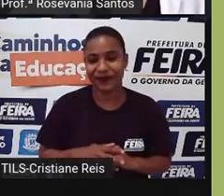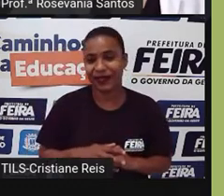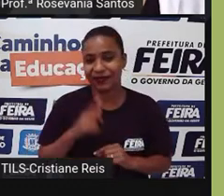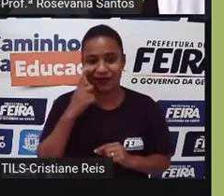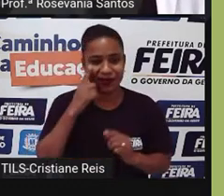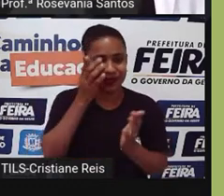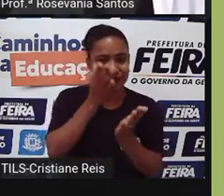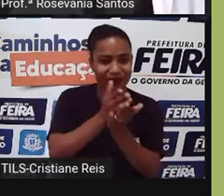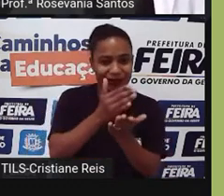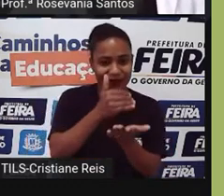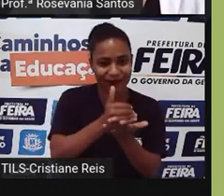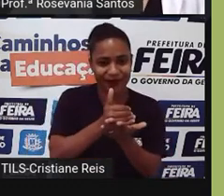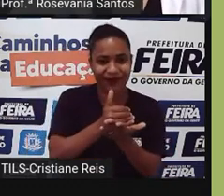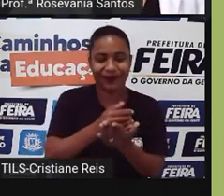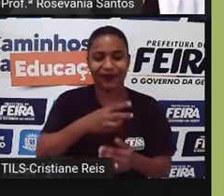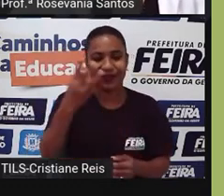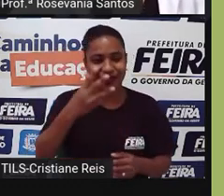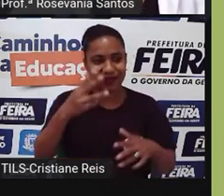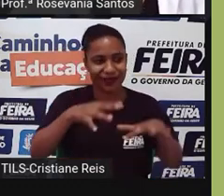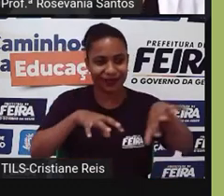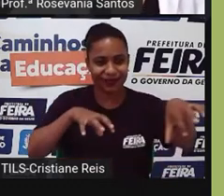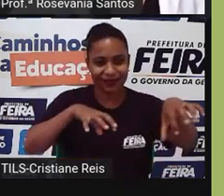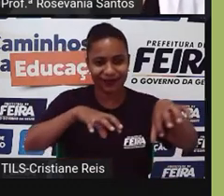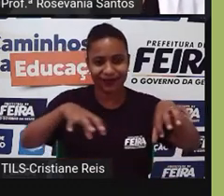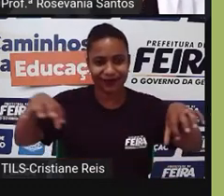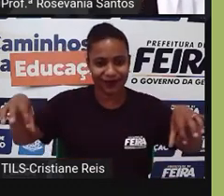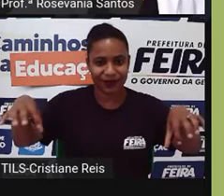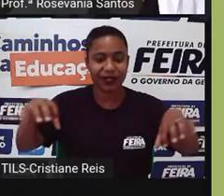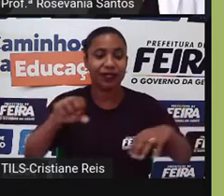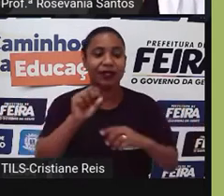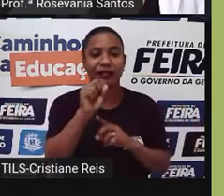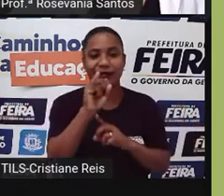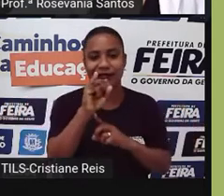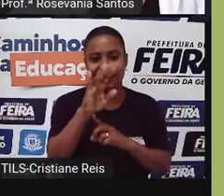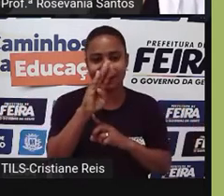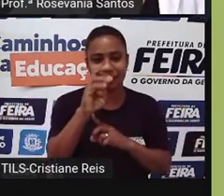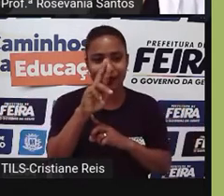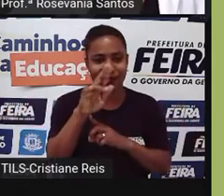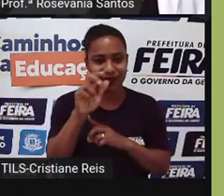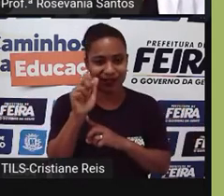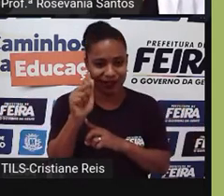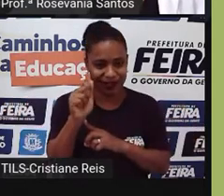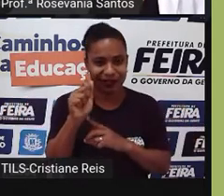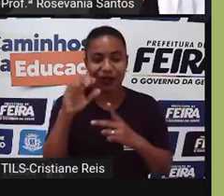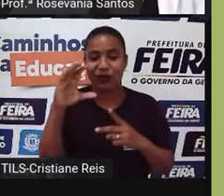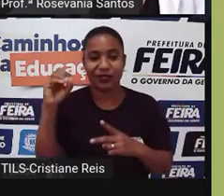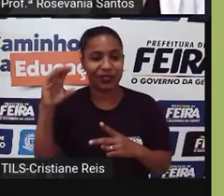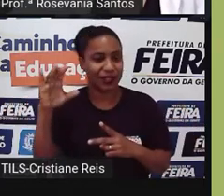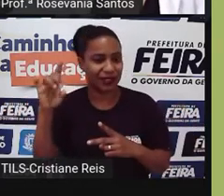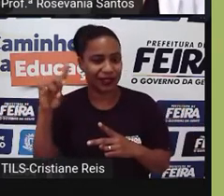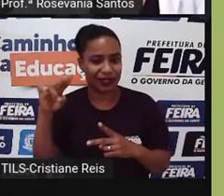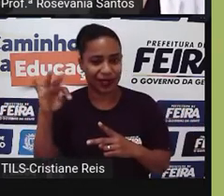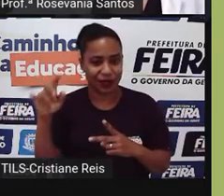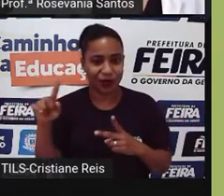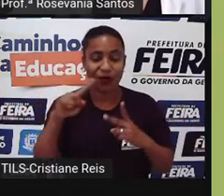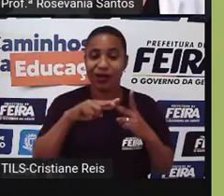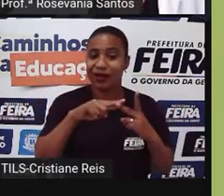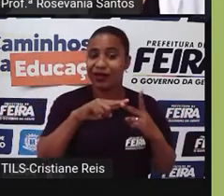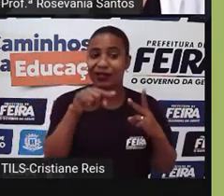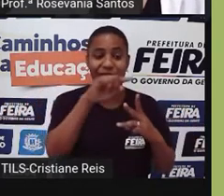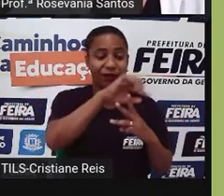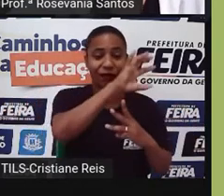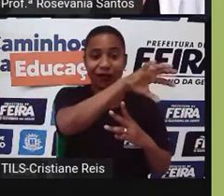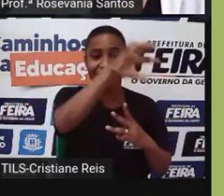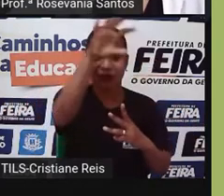partes, a gente tem, né, a Sibéria Ocidental, a gente tem a Sibéria Central e a Sibéria Oriental.